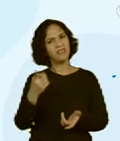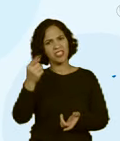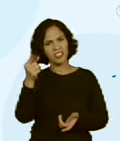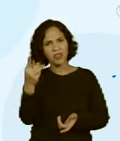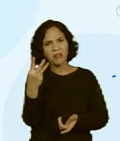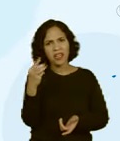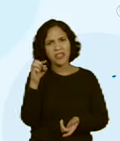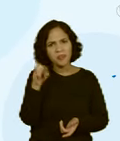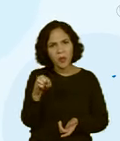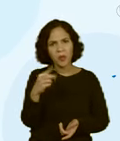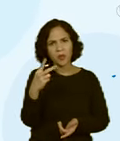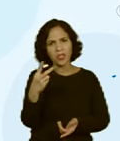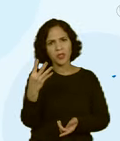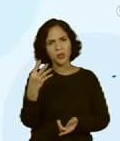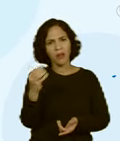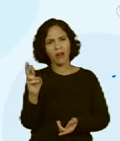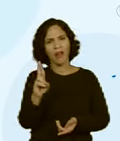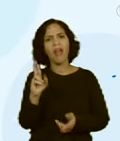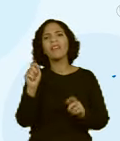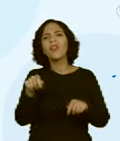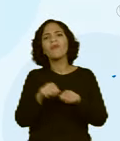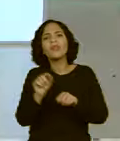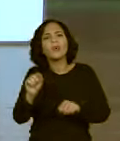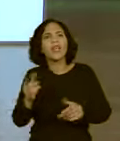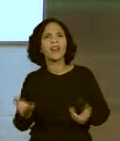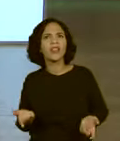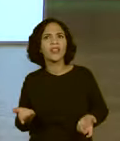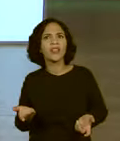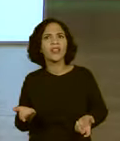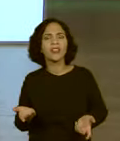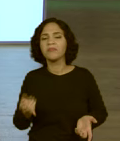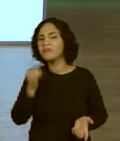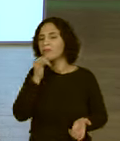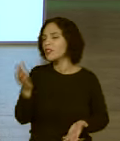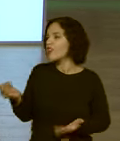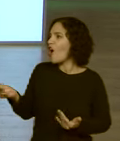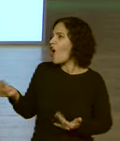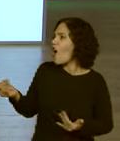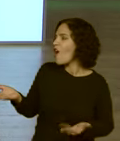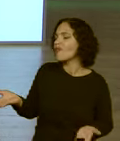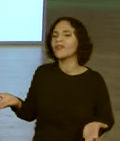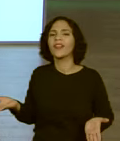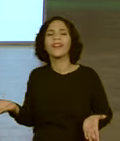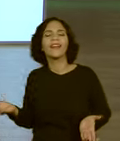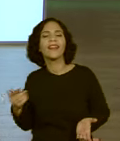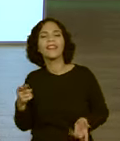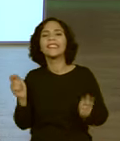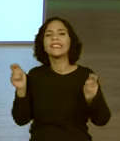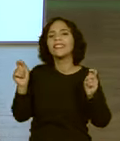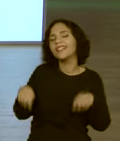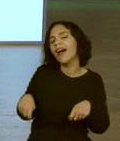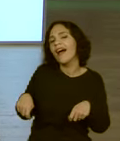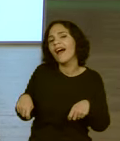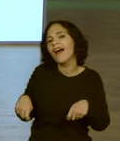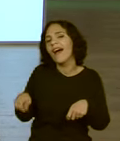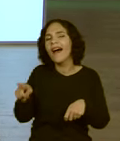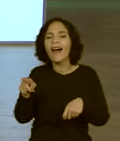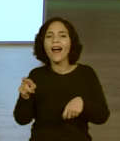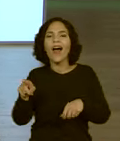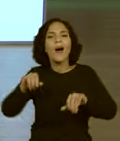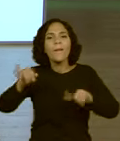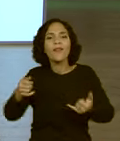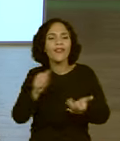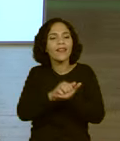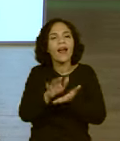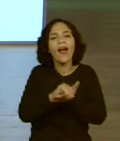.240,00, professor? O um jovem pode fazer com